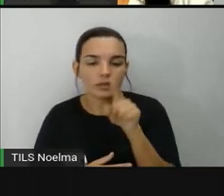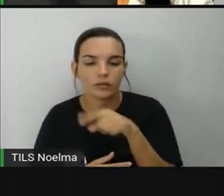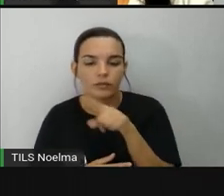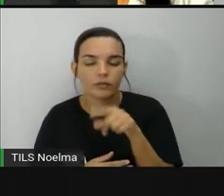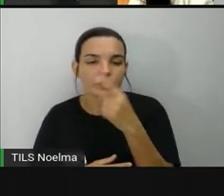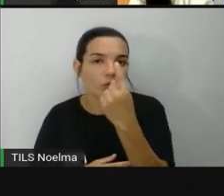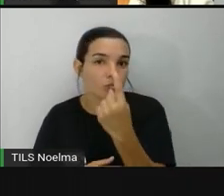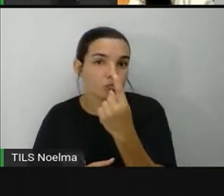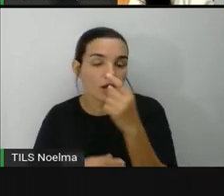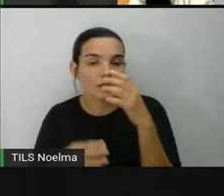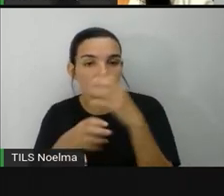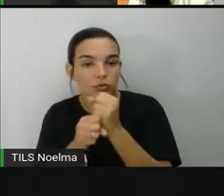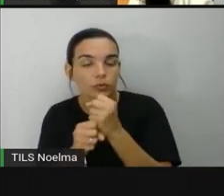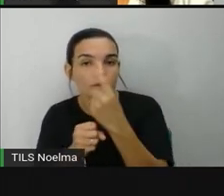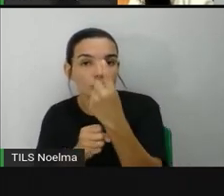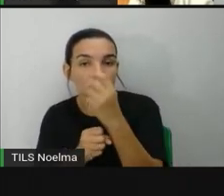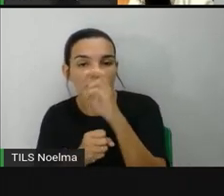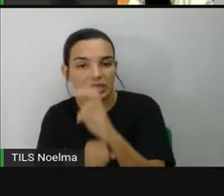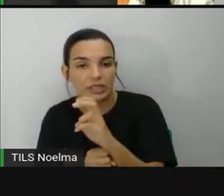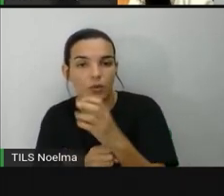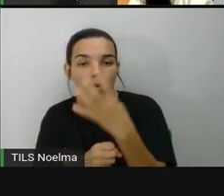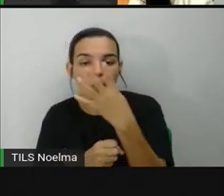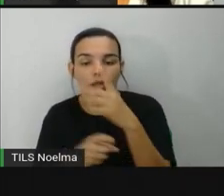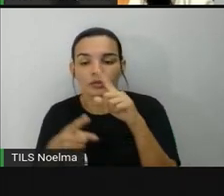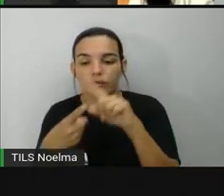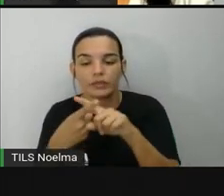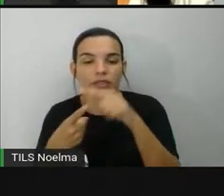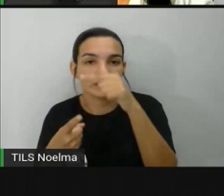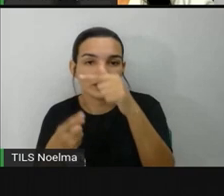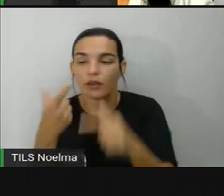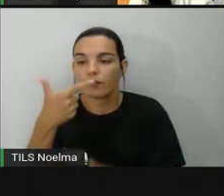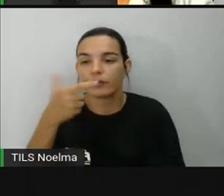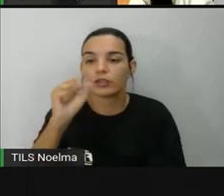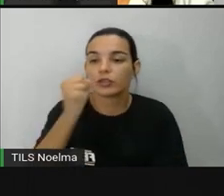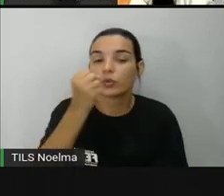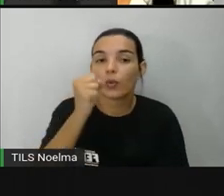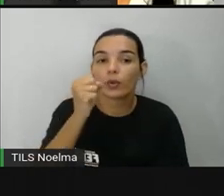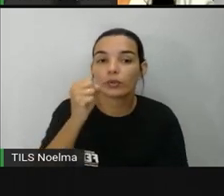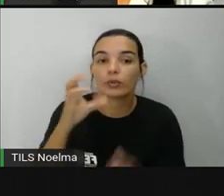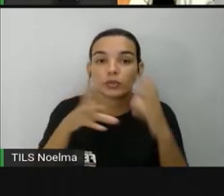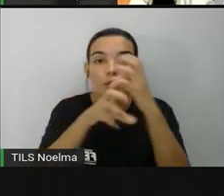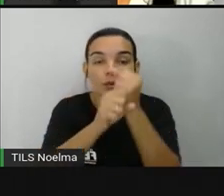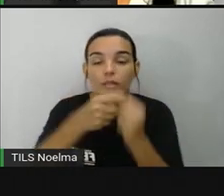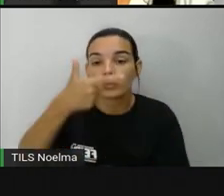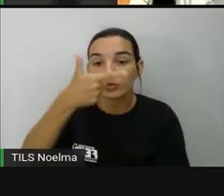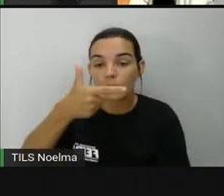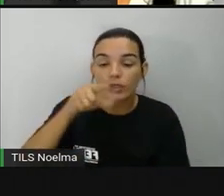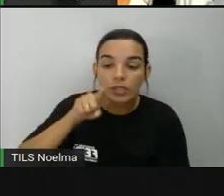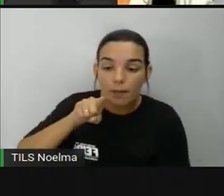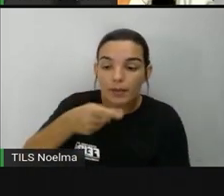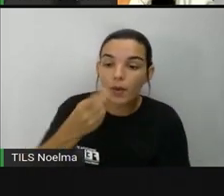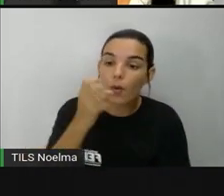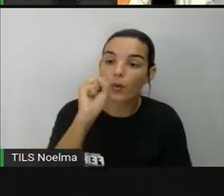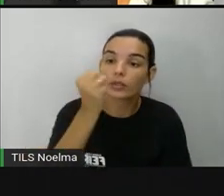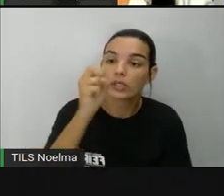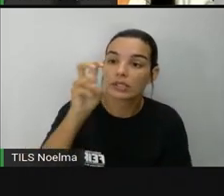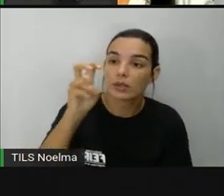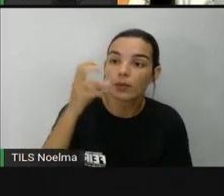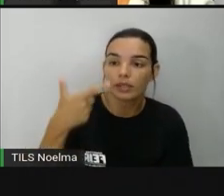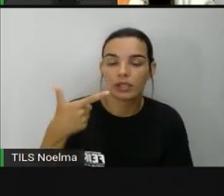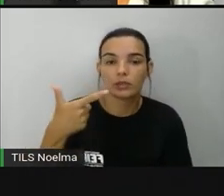4. 1, 5. 4 vezes 7, 28. Ficaria como aí? 2.852.